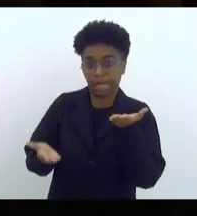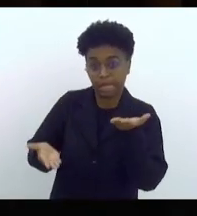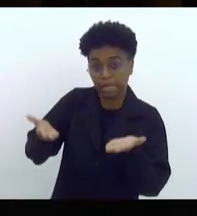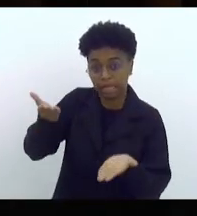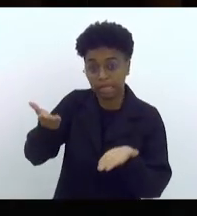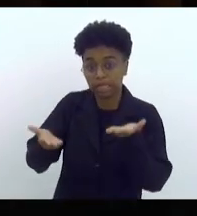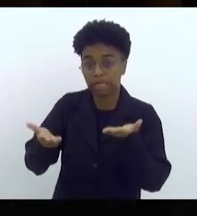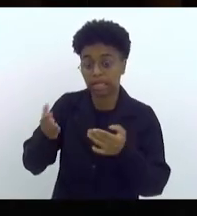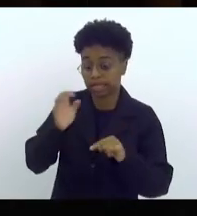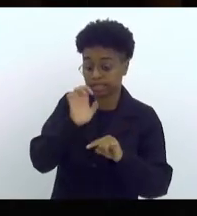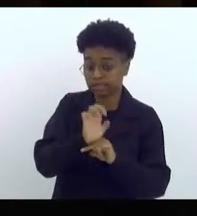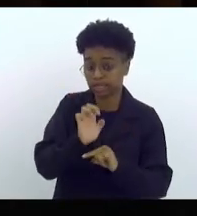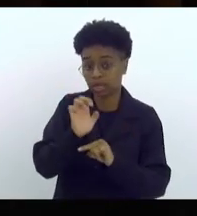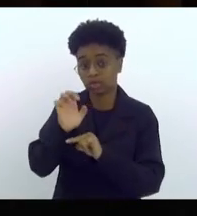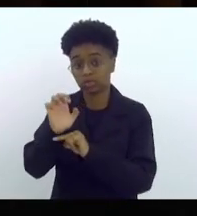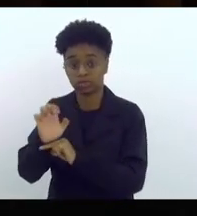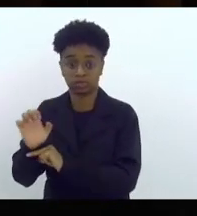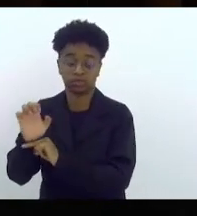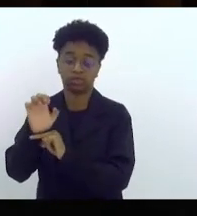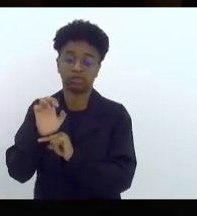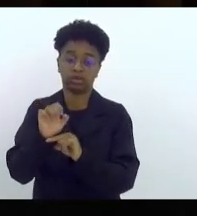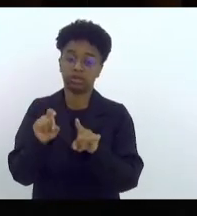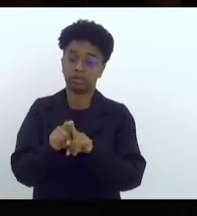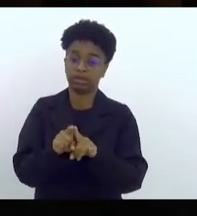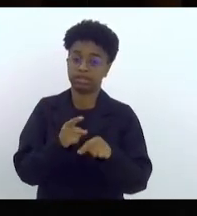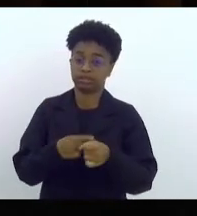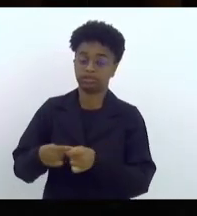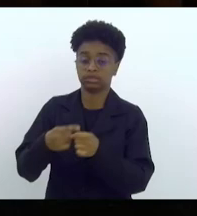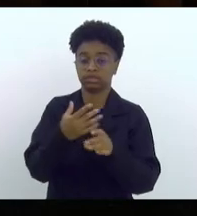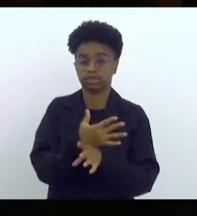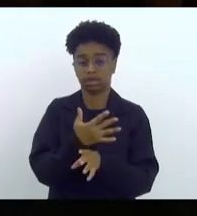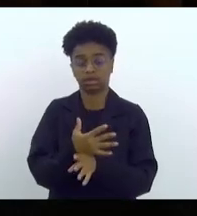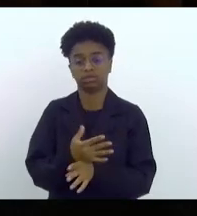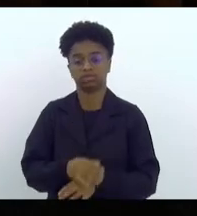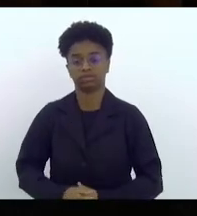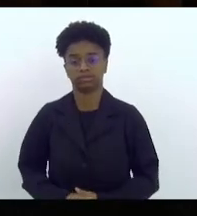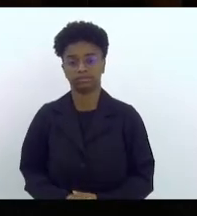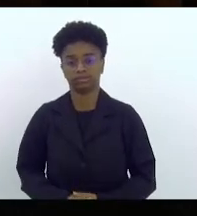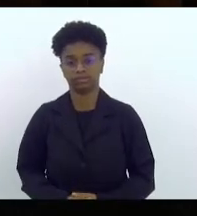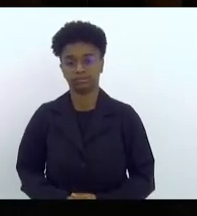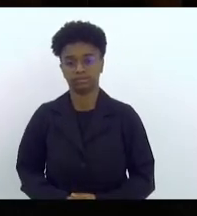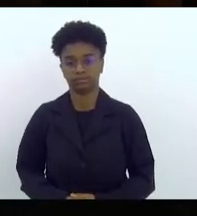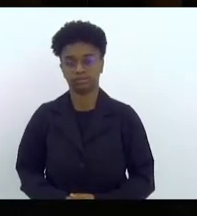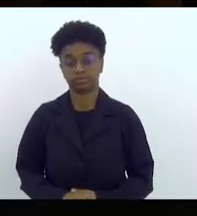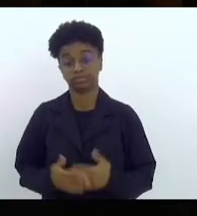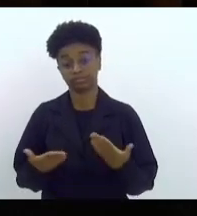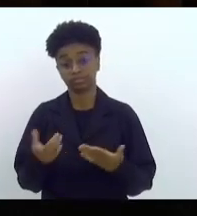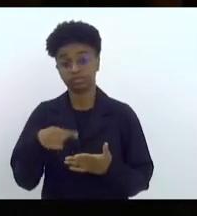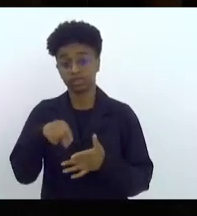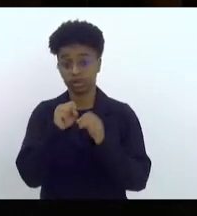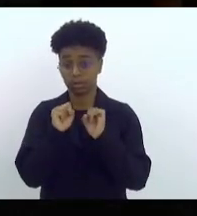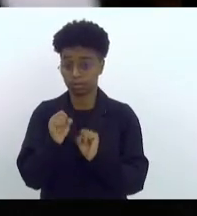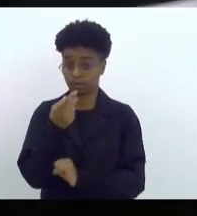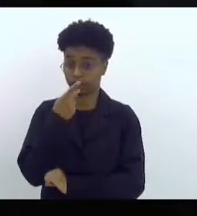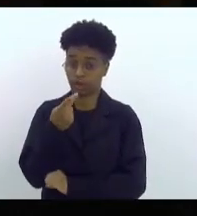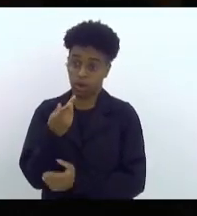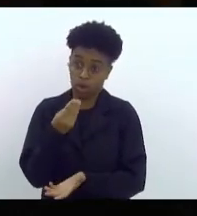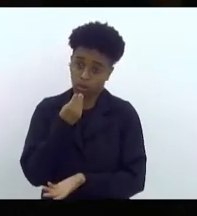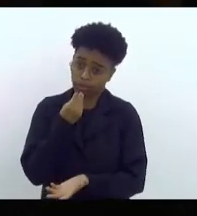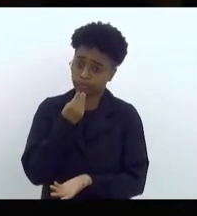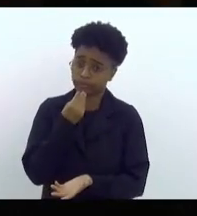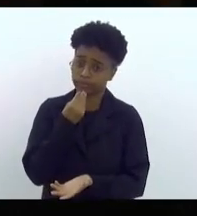Estado, Estados e municípios. E vocês podem dizer o seguinte, claro,